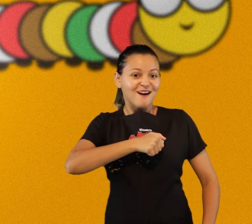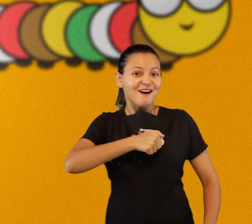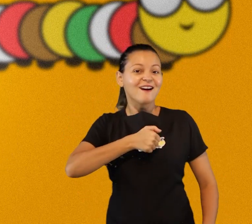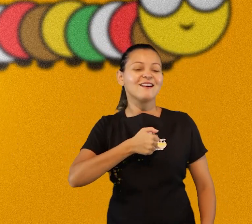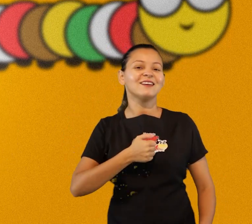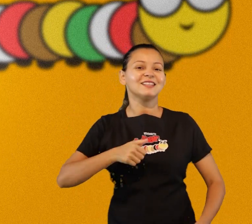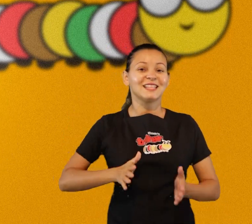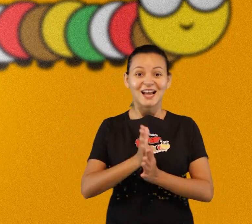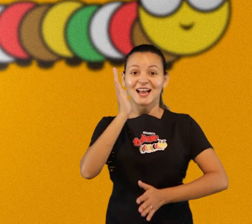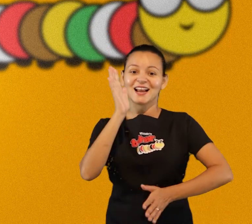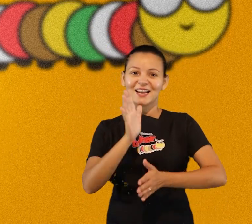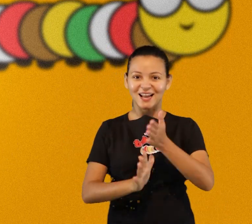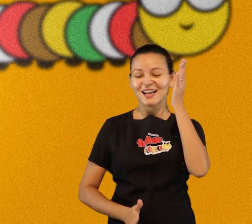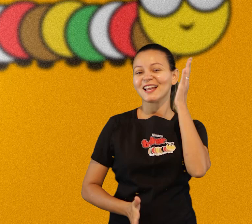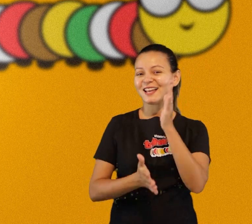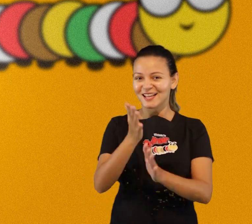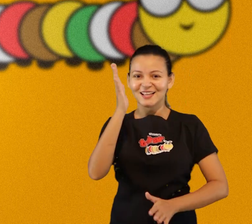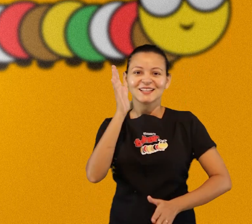amor